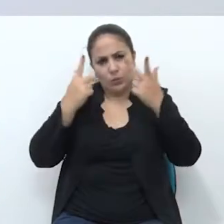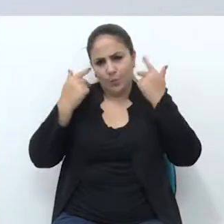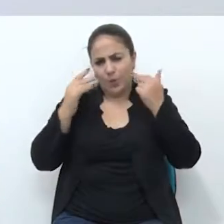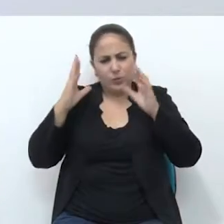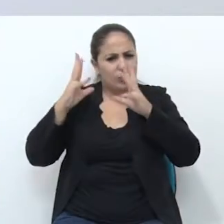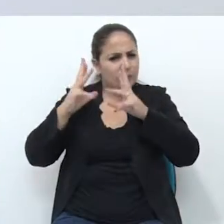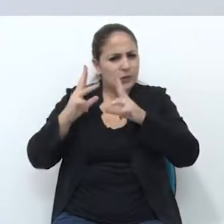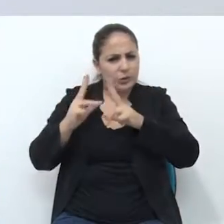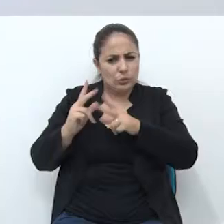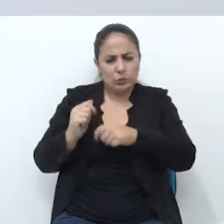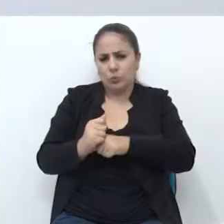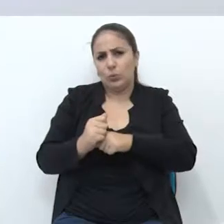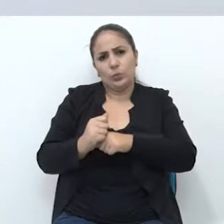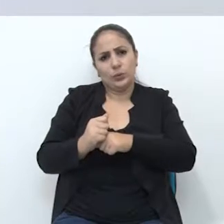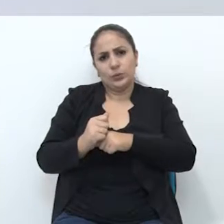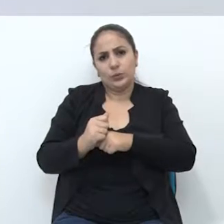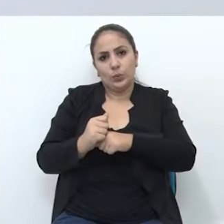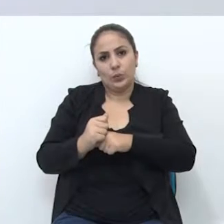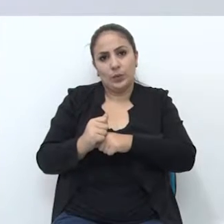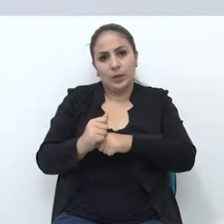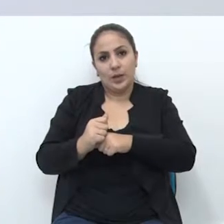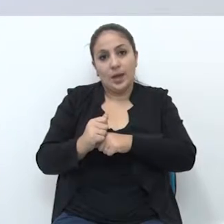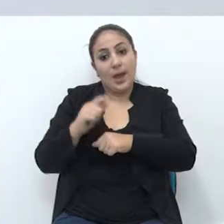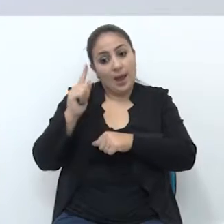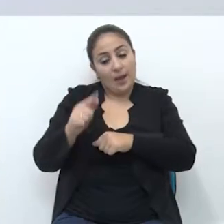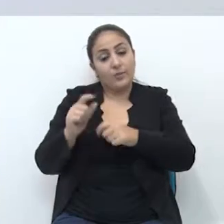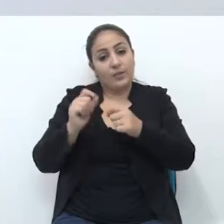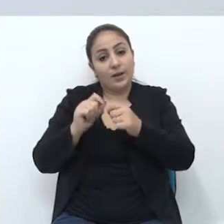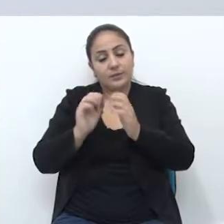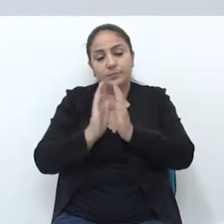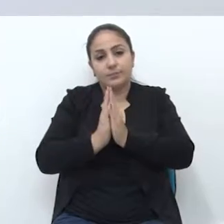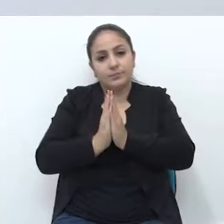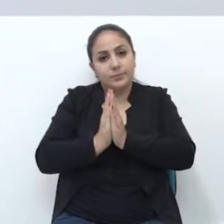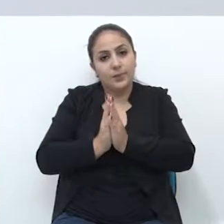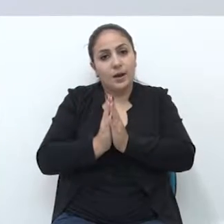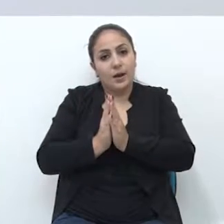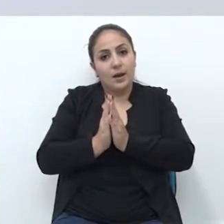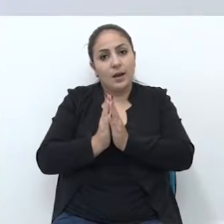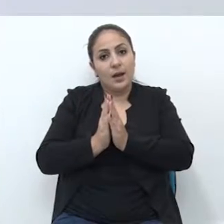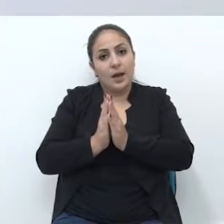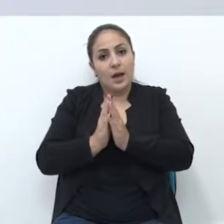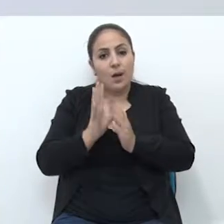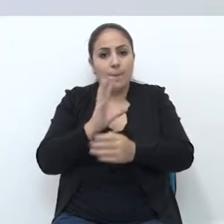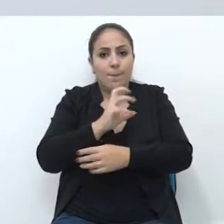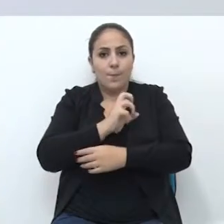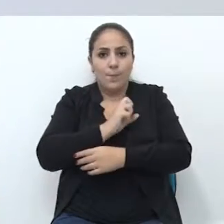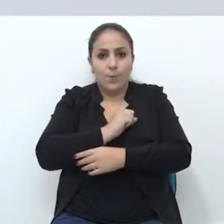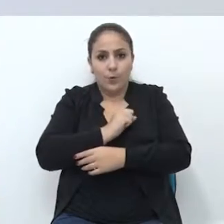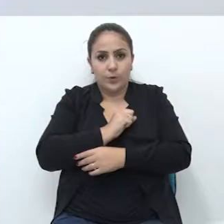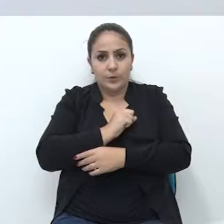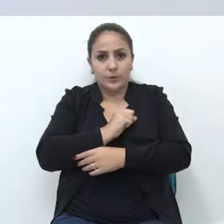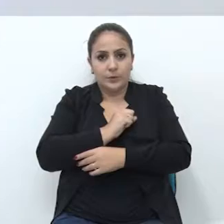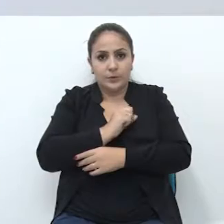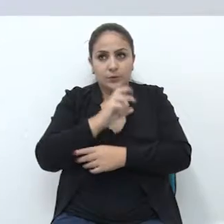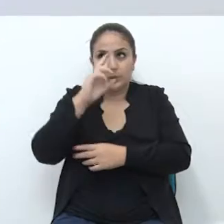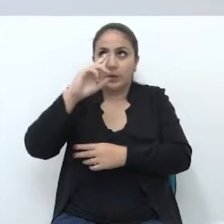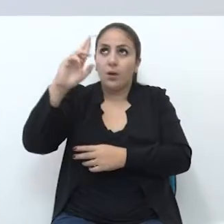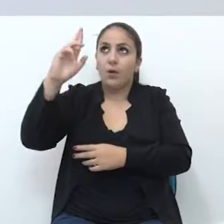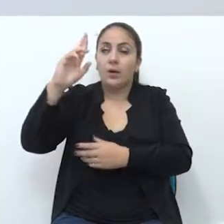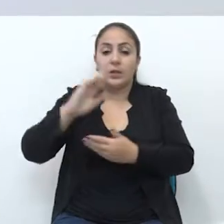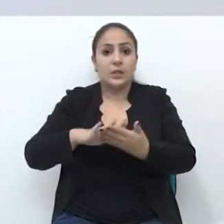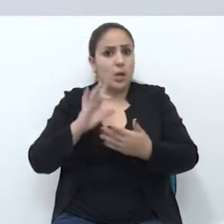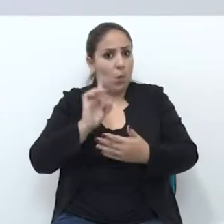se reza a celebração da paixão do Senhor. Eu lembro que não é missa. É uma